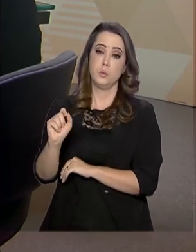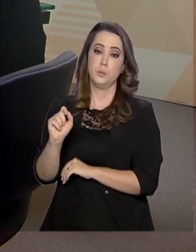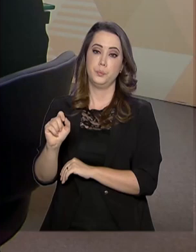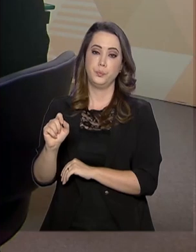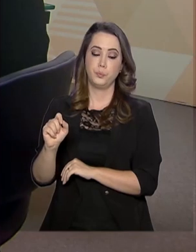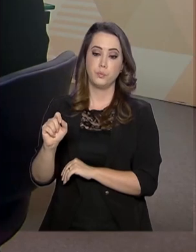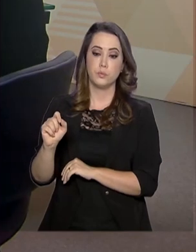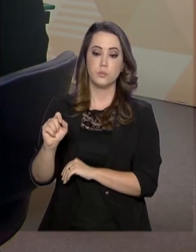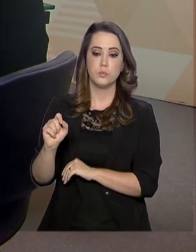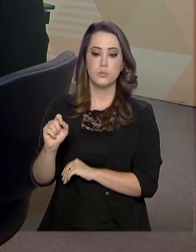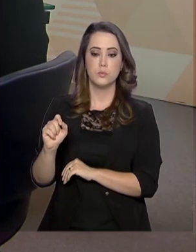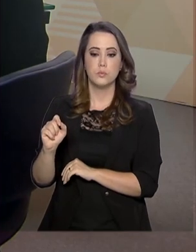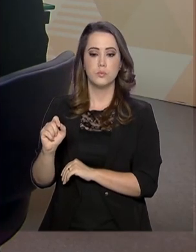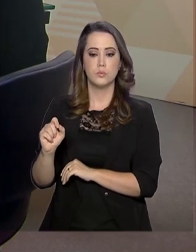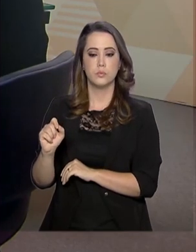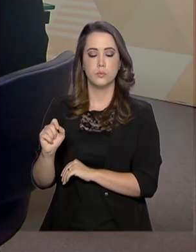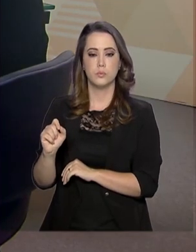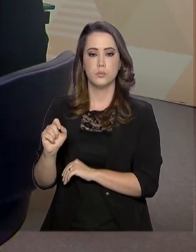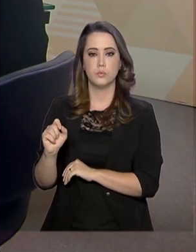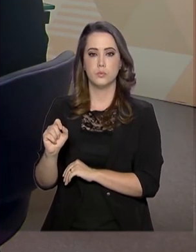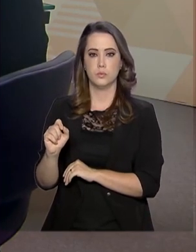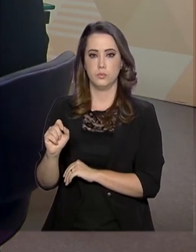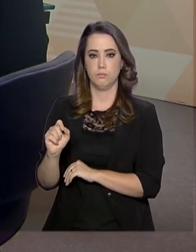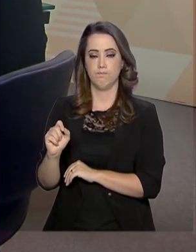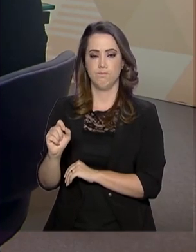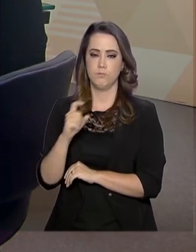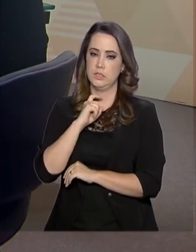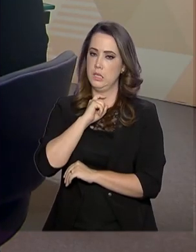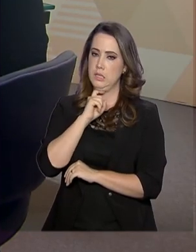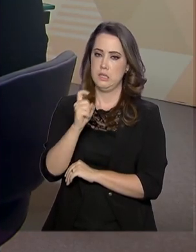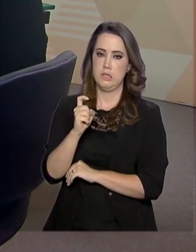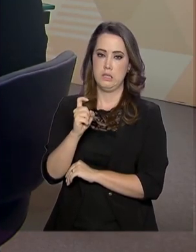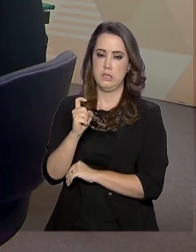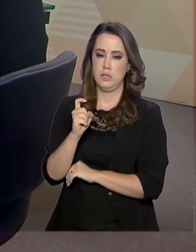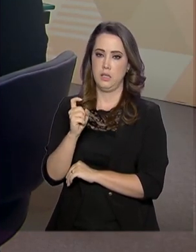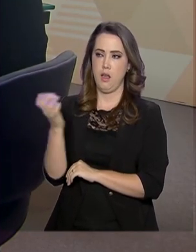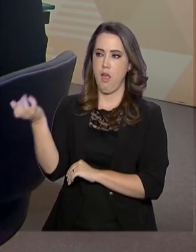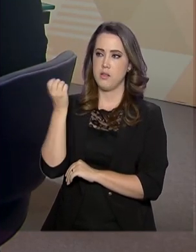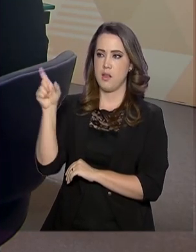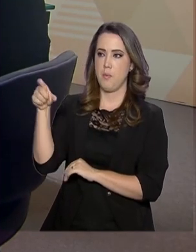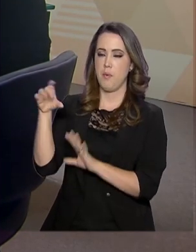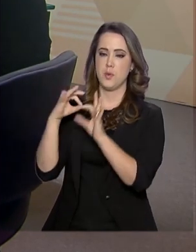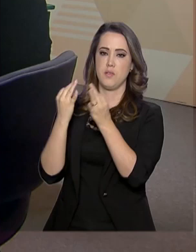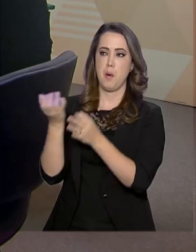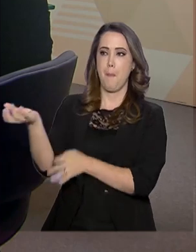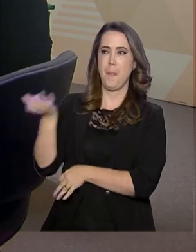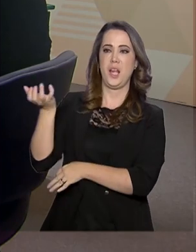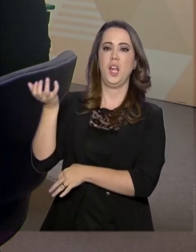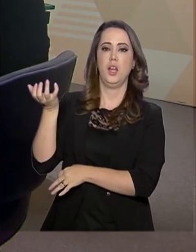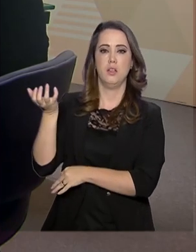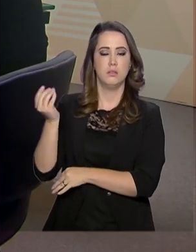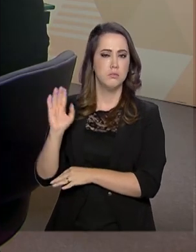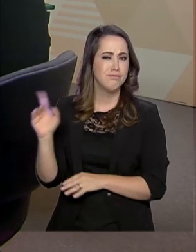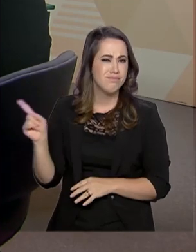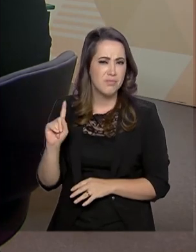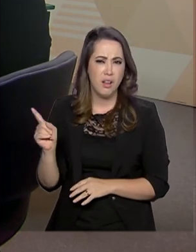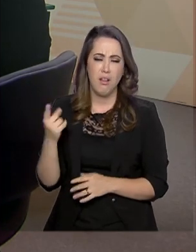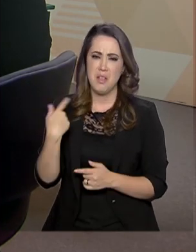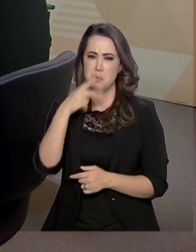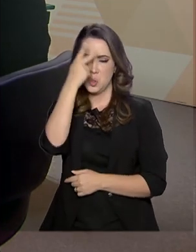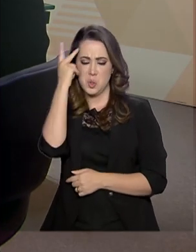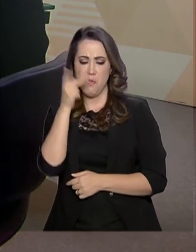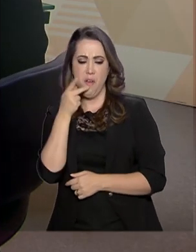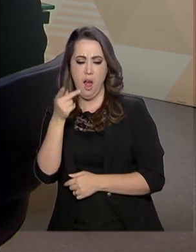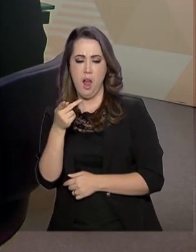ninguém está ali porque quer. As pessoas às vezes falam, o Bolso da Família vicia,